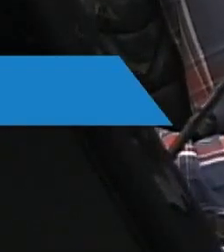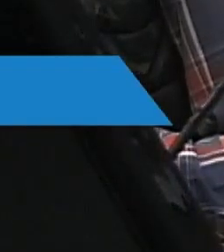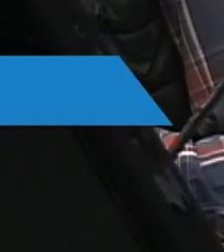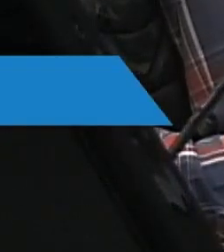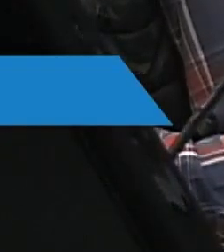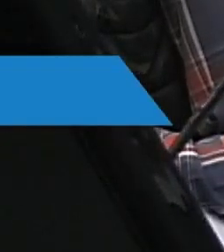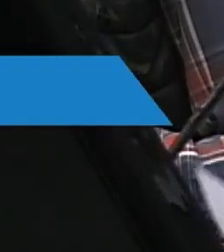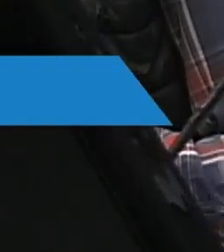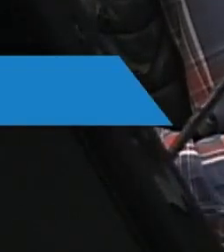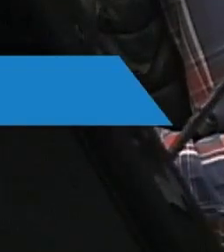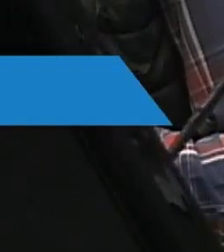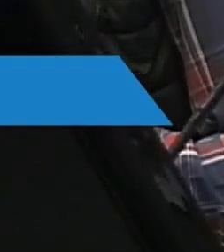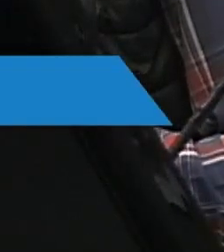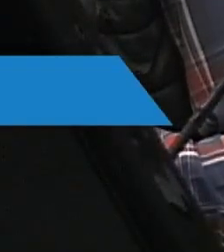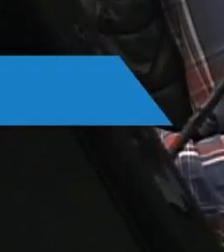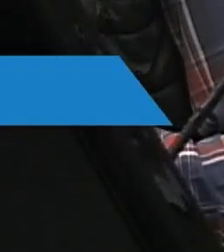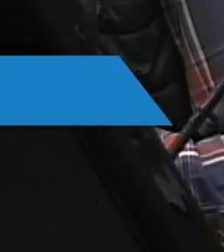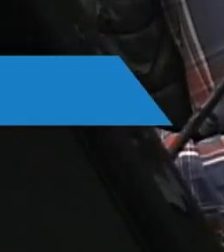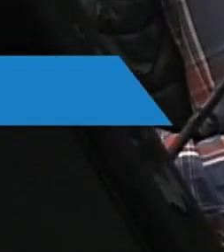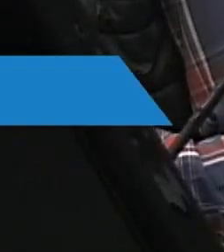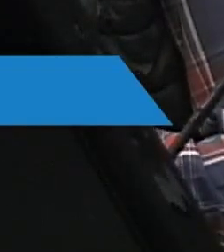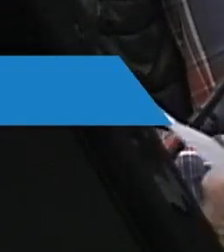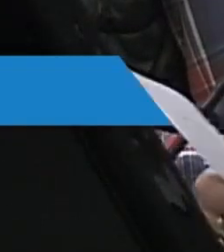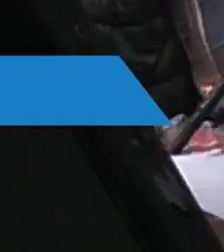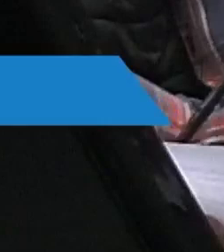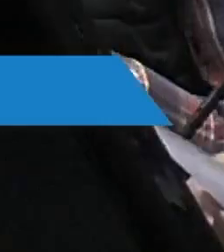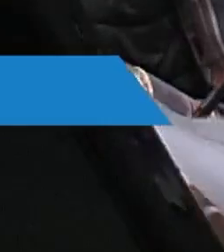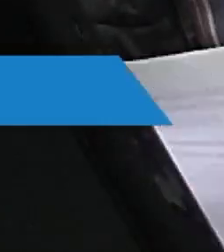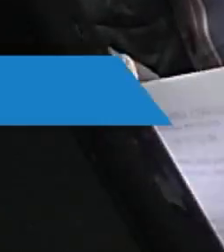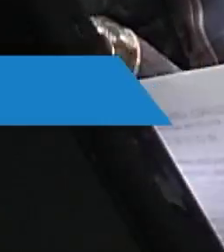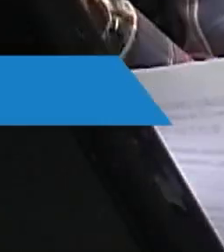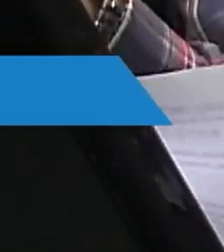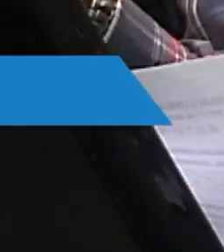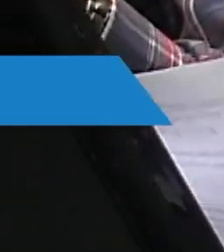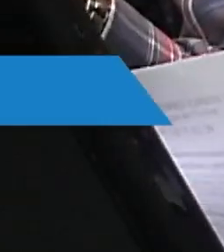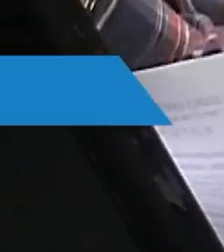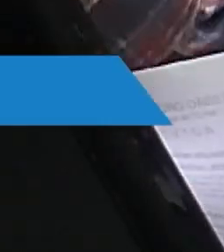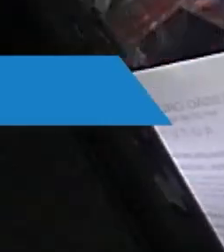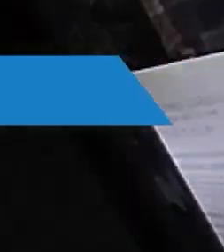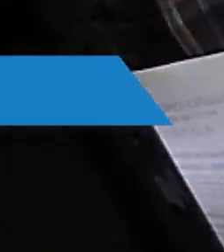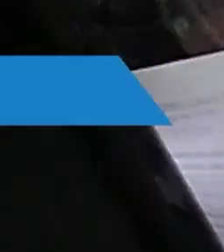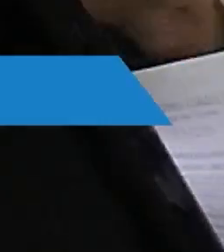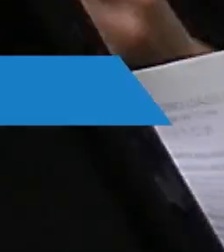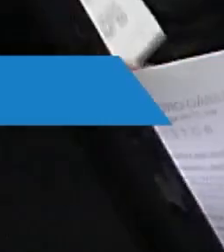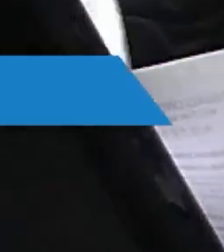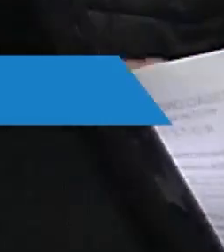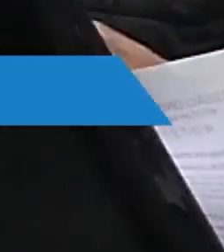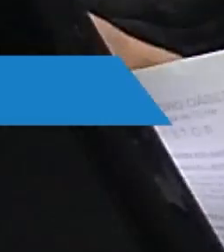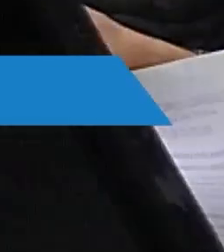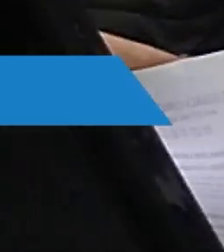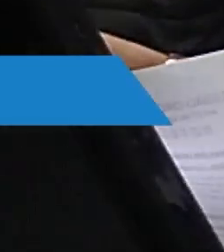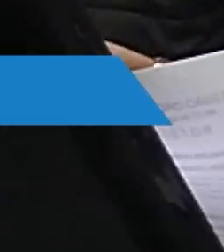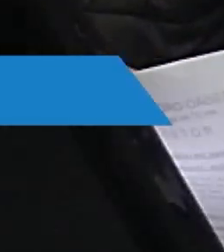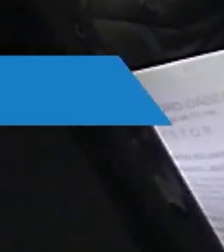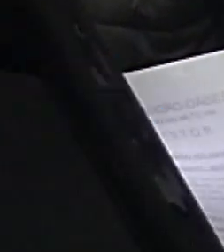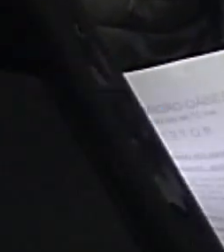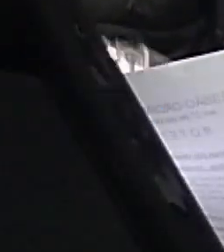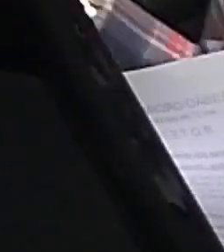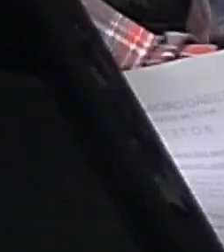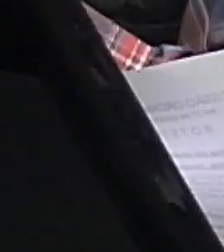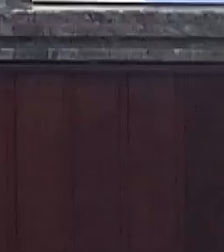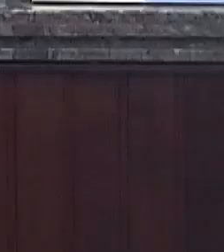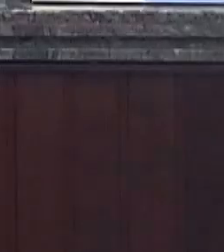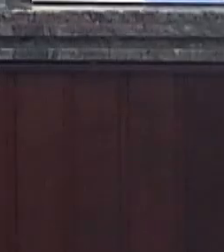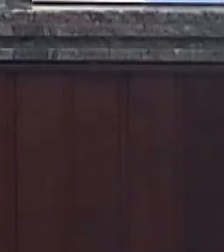E lavrada a presente ata, que depois de lida e achada conforme, será assinada pela minha diretora da casa. Está em discussão a ata da 29ª sessão